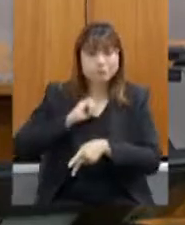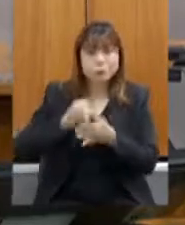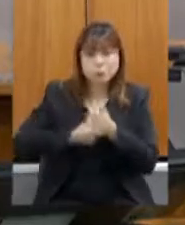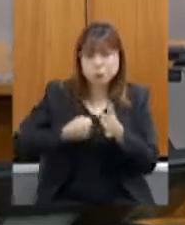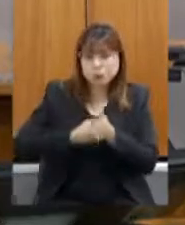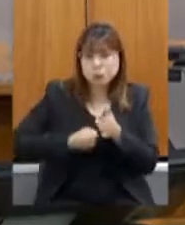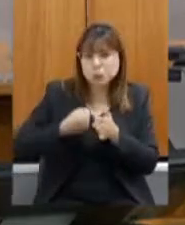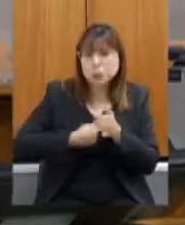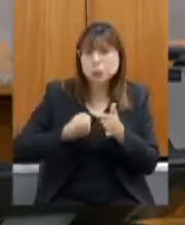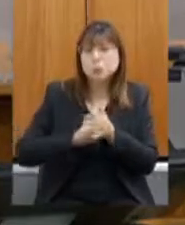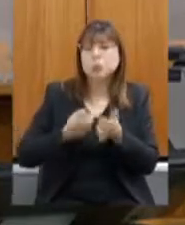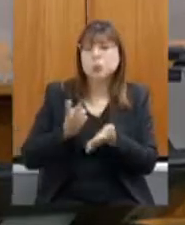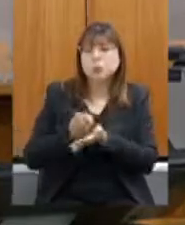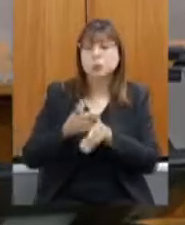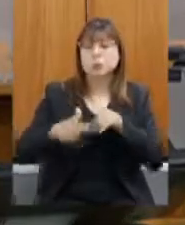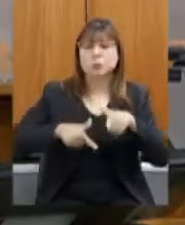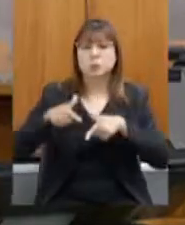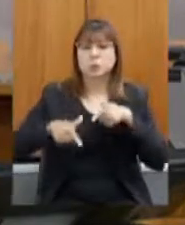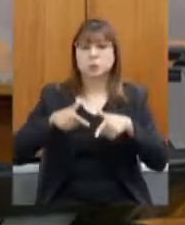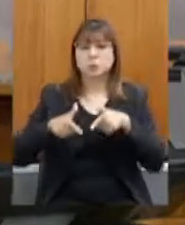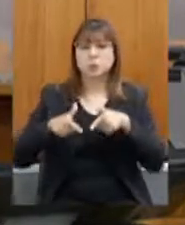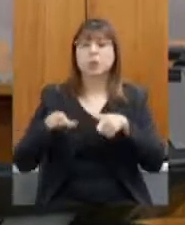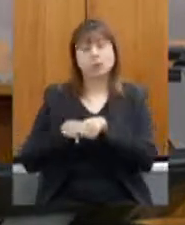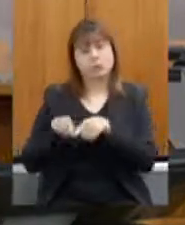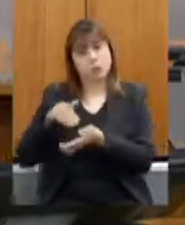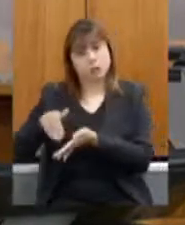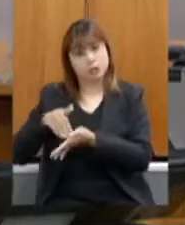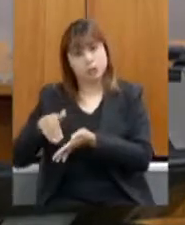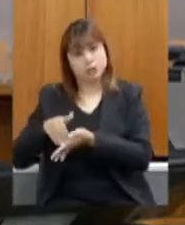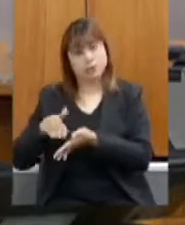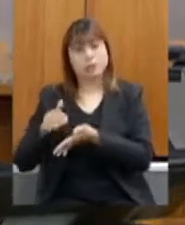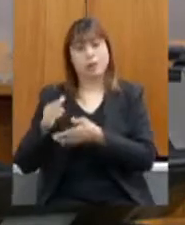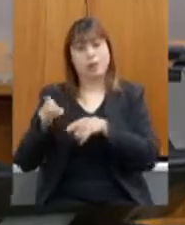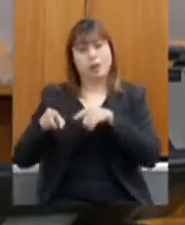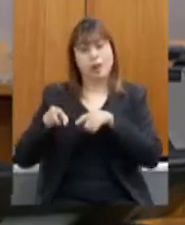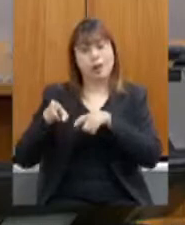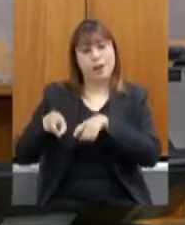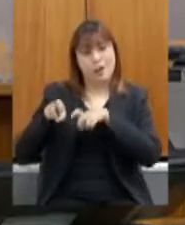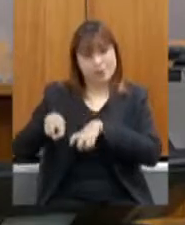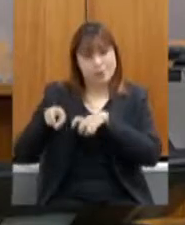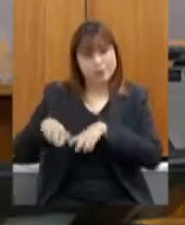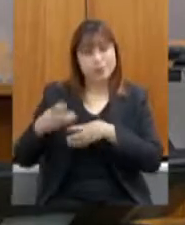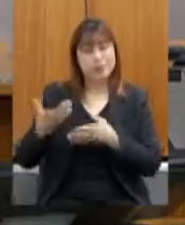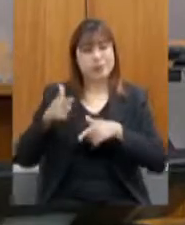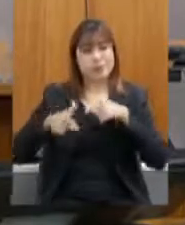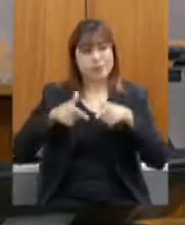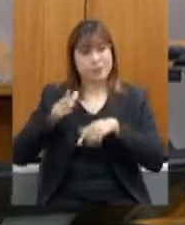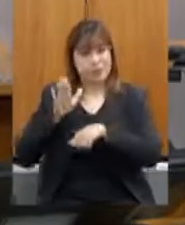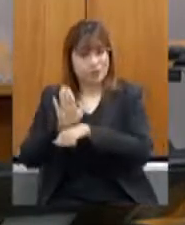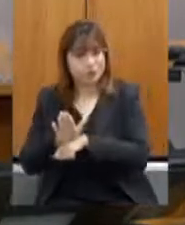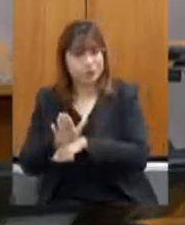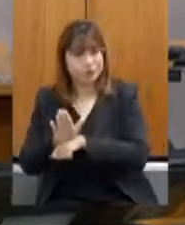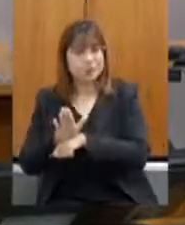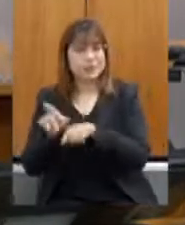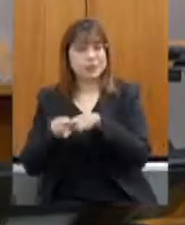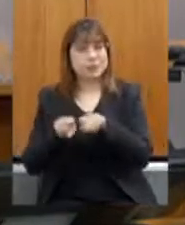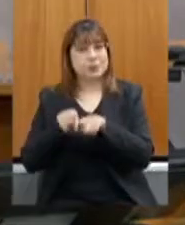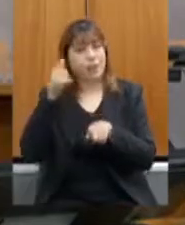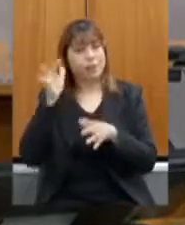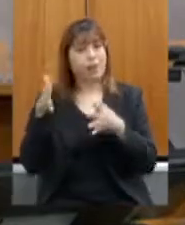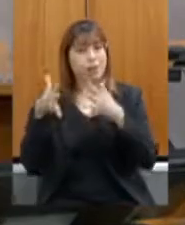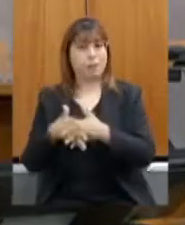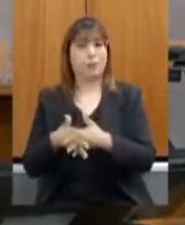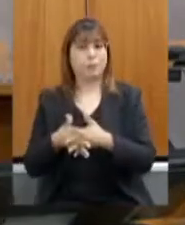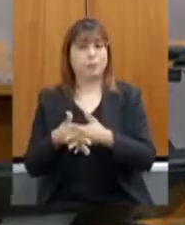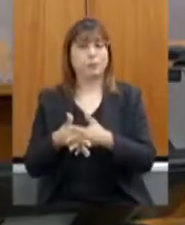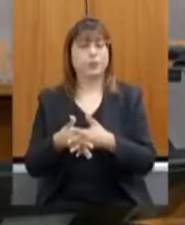e a Secretaria de Agricultura de auxiliar e não atrapalhar. Eu acho que o principal até é não atrapalhar, que eu acho